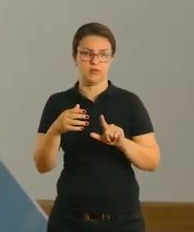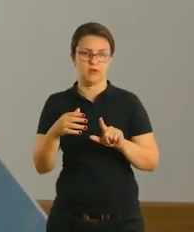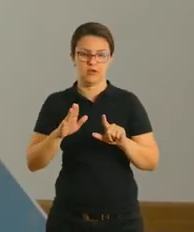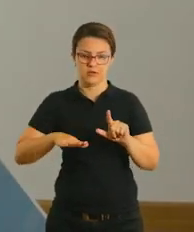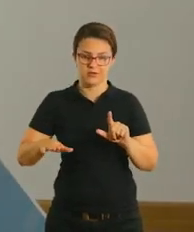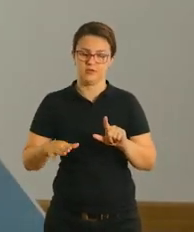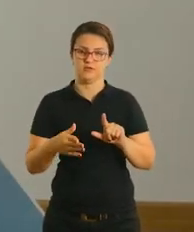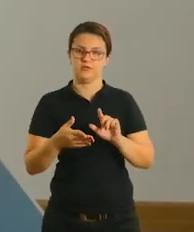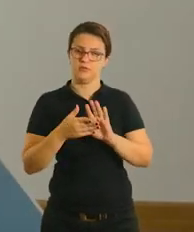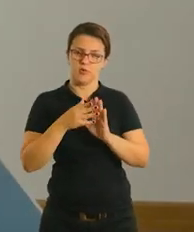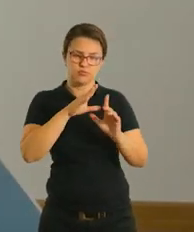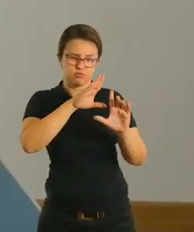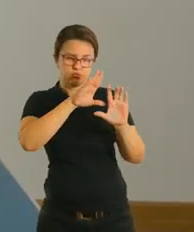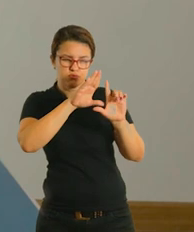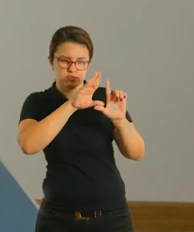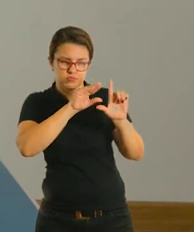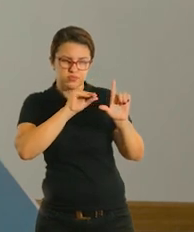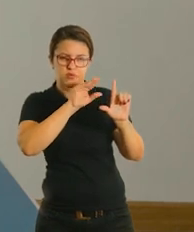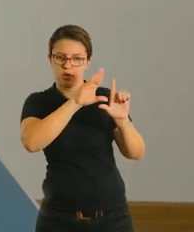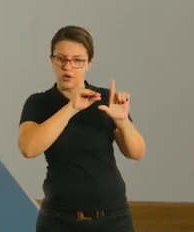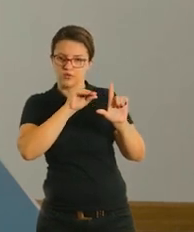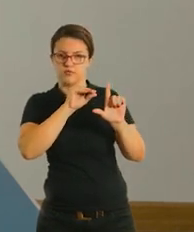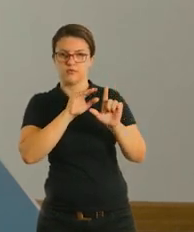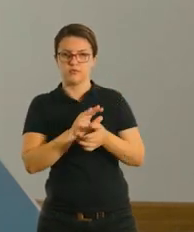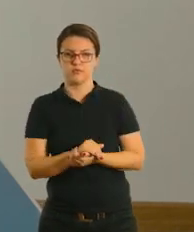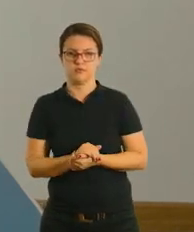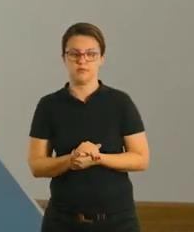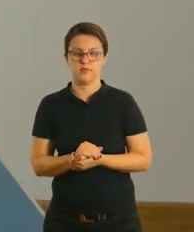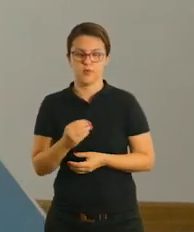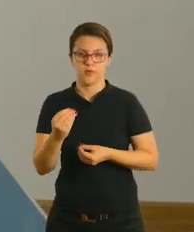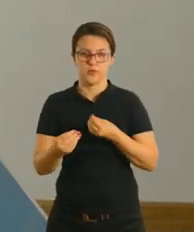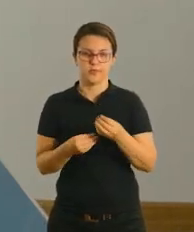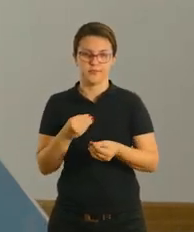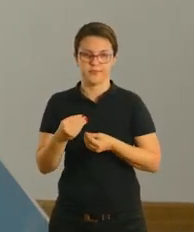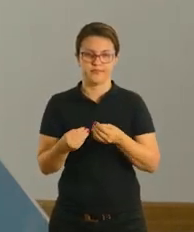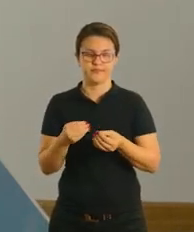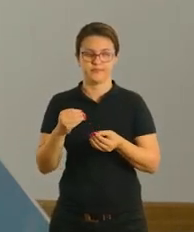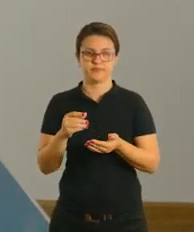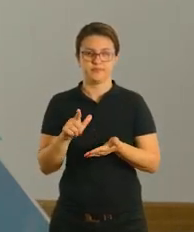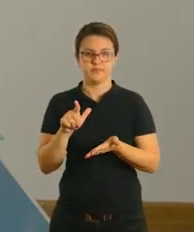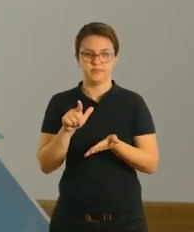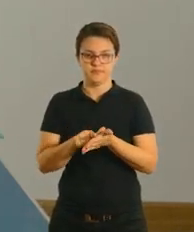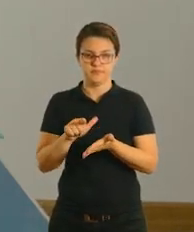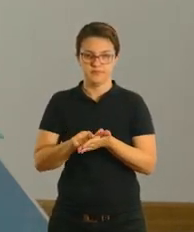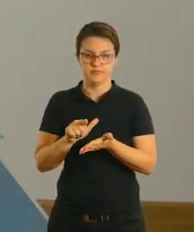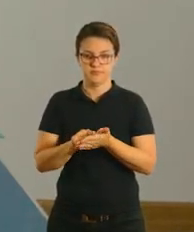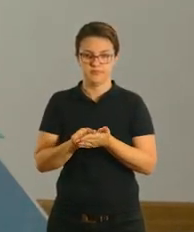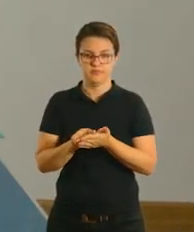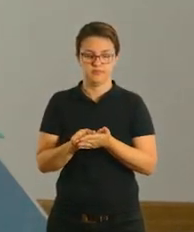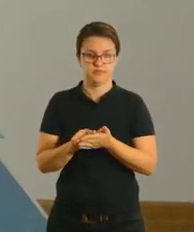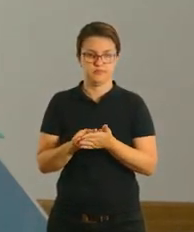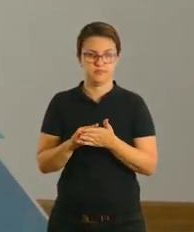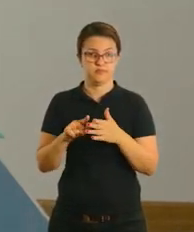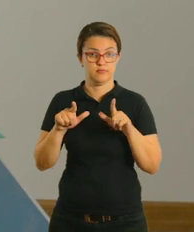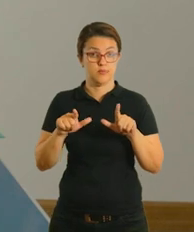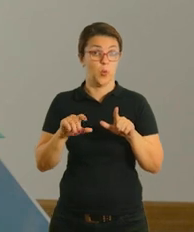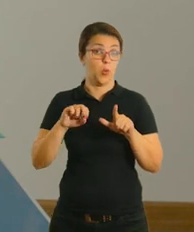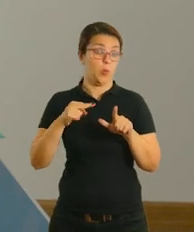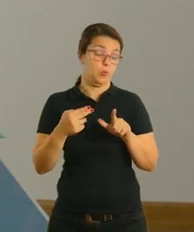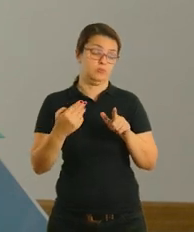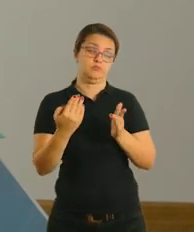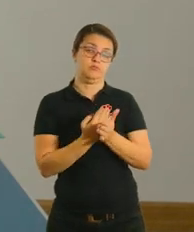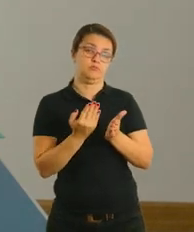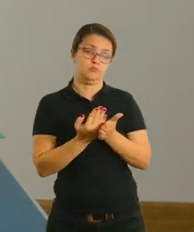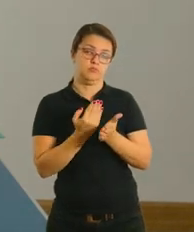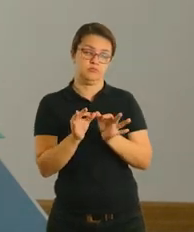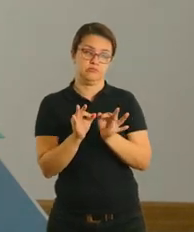aquecendo, vamos colocar assim, tá bom? Como que é essa tabela, ó? Pegue uma folha de sulfite ou se for a folha do caderno, vai ficar até um pouquinho